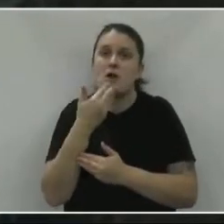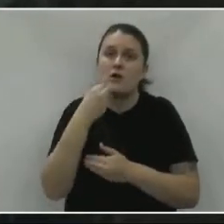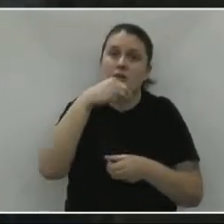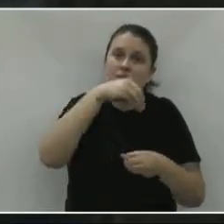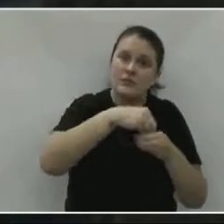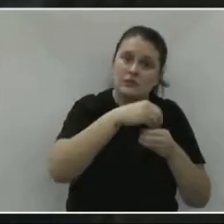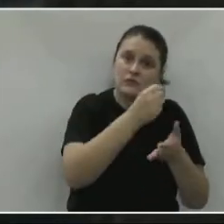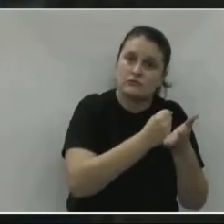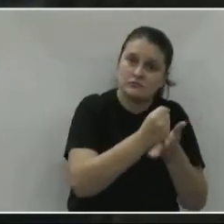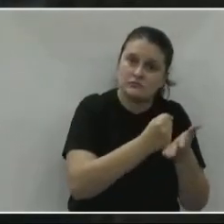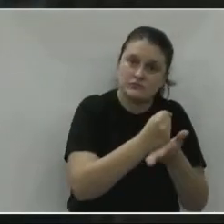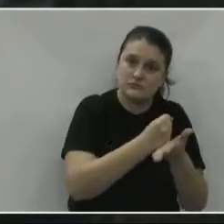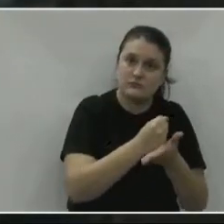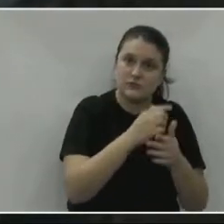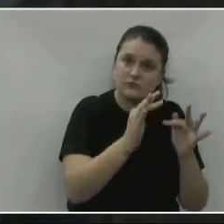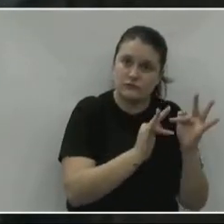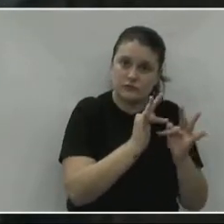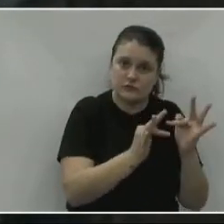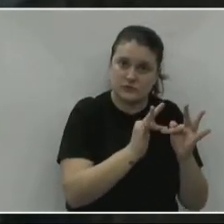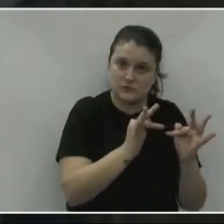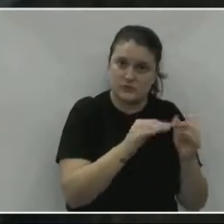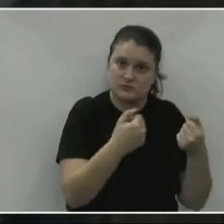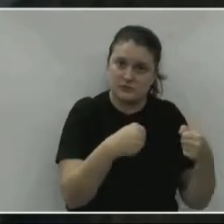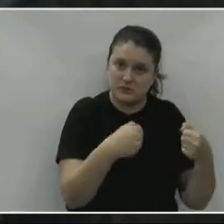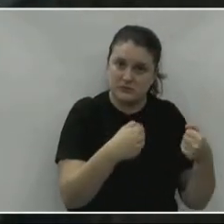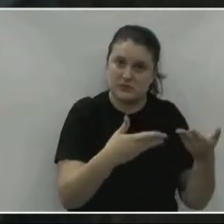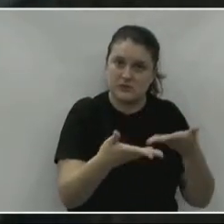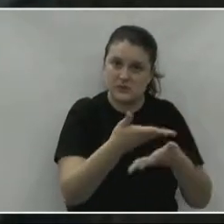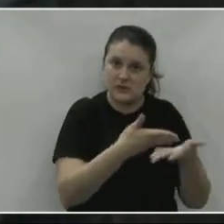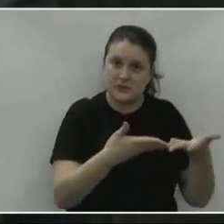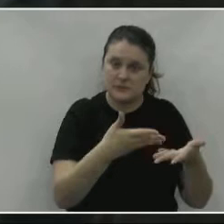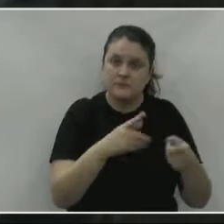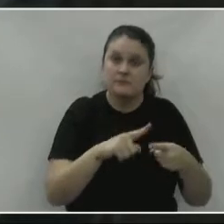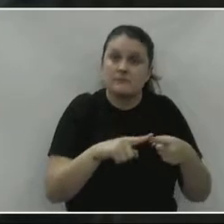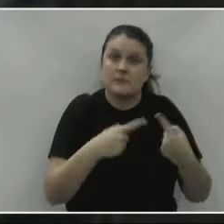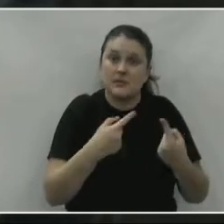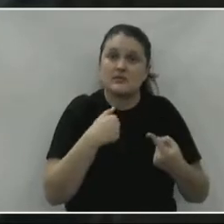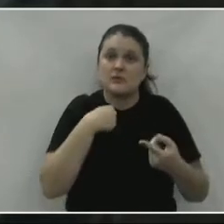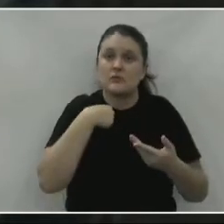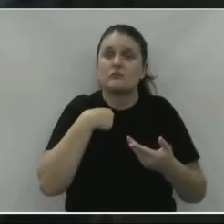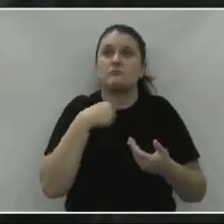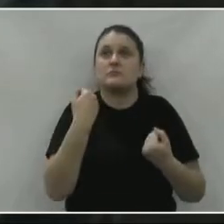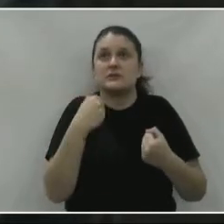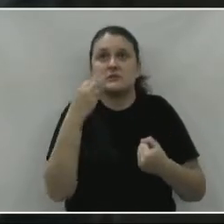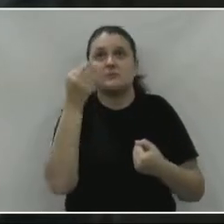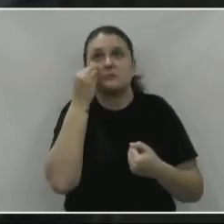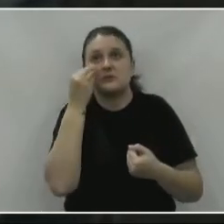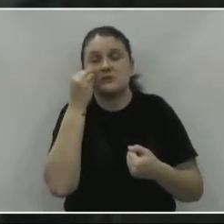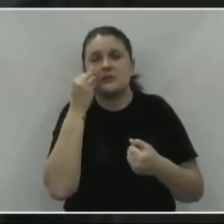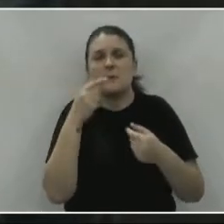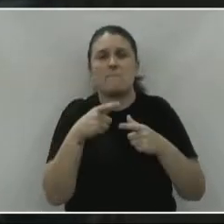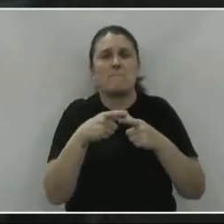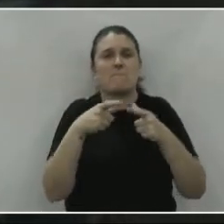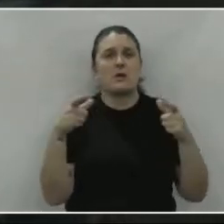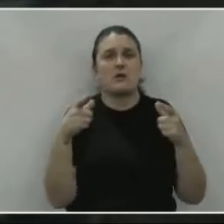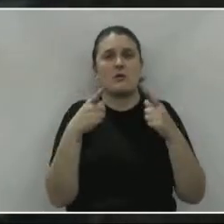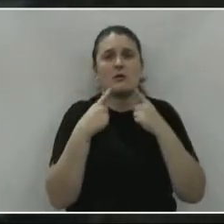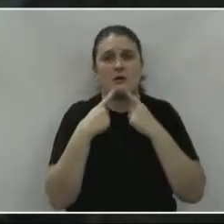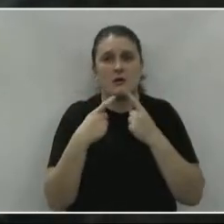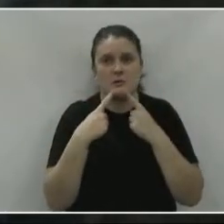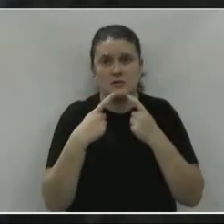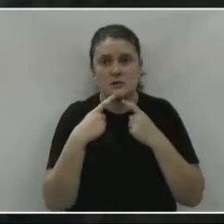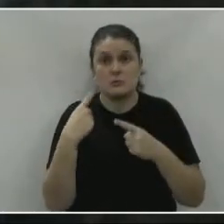quem precisasse desse atendimento. Mas eu tenho que fazer uma maior reclamação ainda,